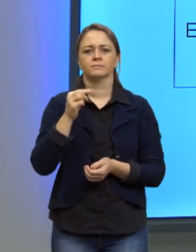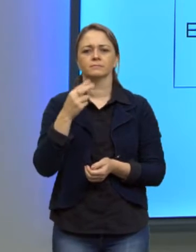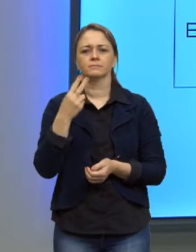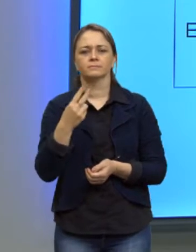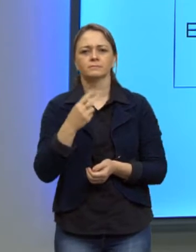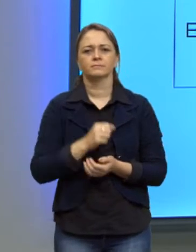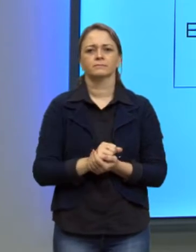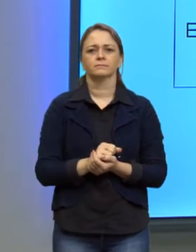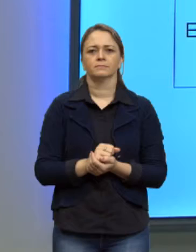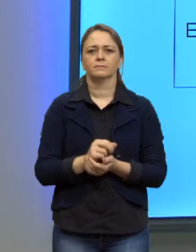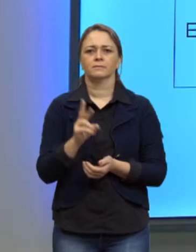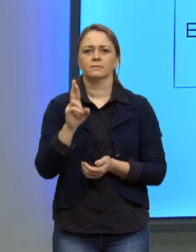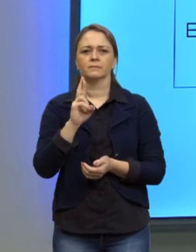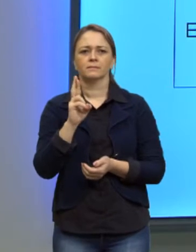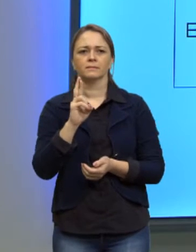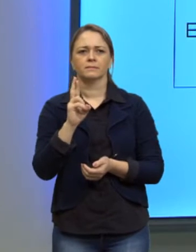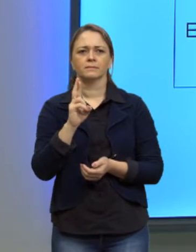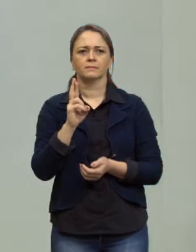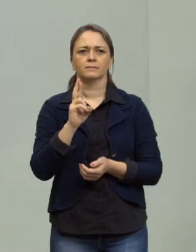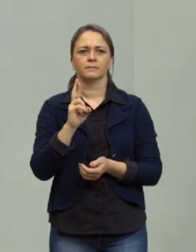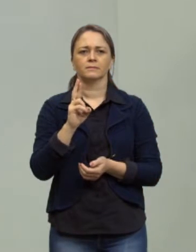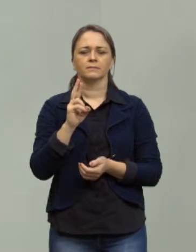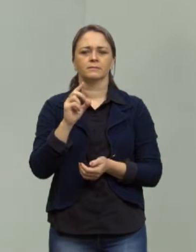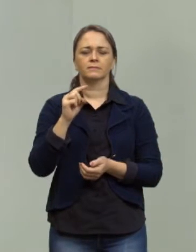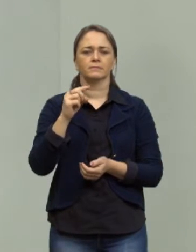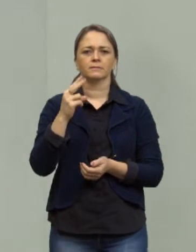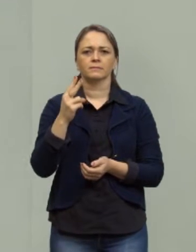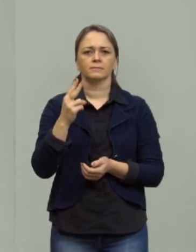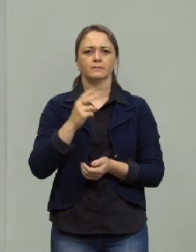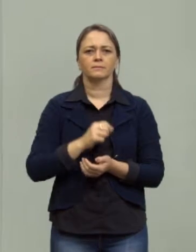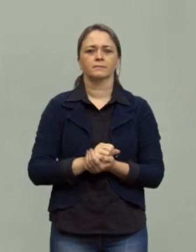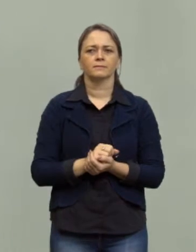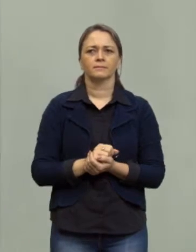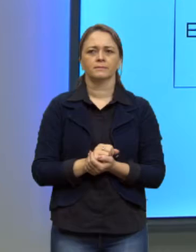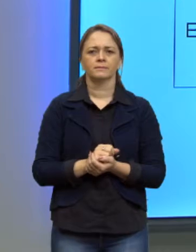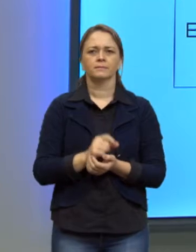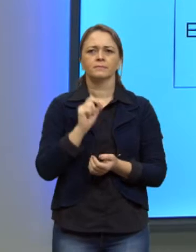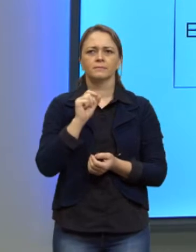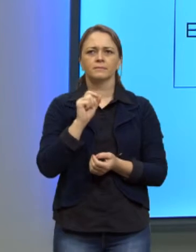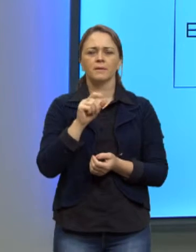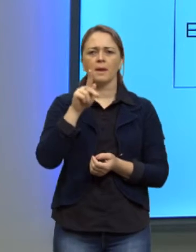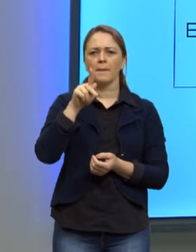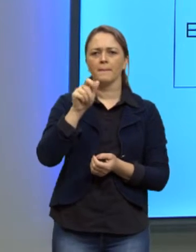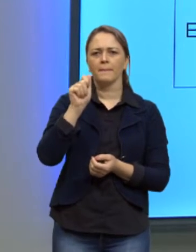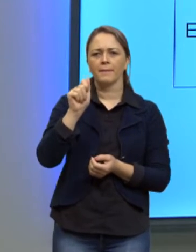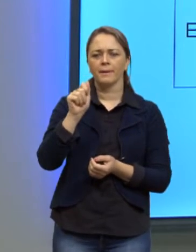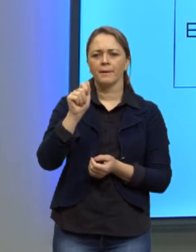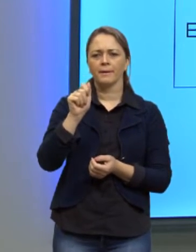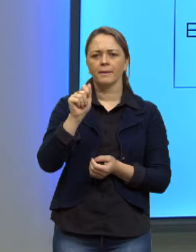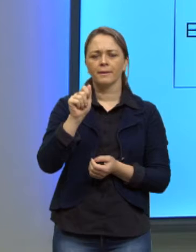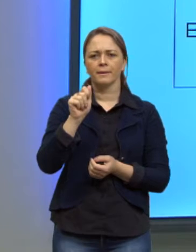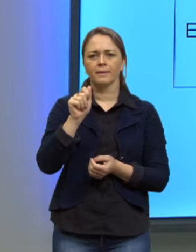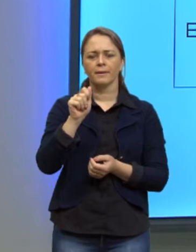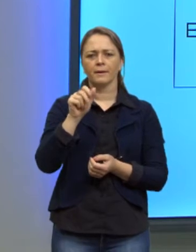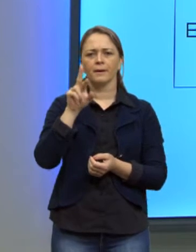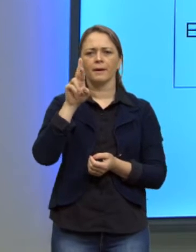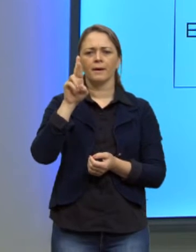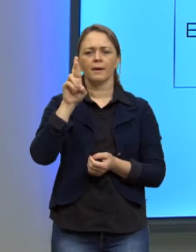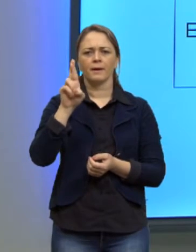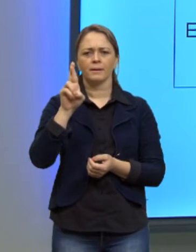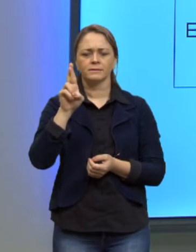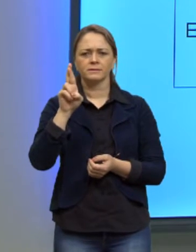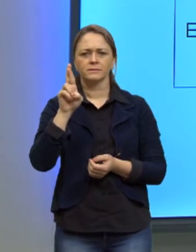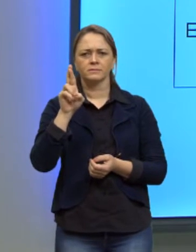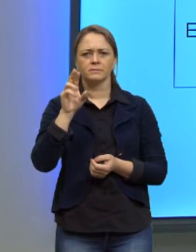E nós temos ainda uma PA, que é uma razão zero. Que PA é essa? Quando eu tenho uma PA, aqui tem um